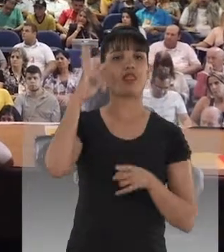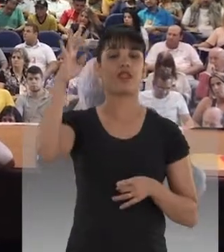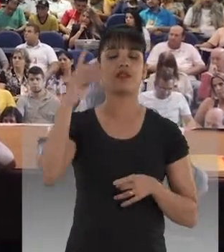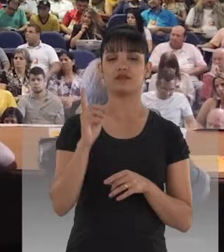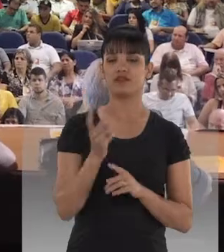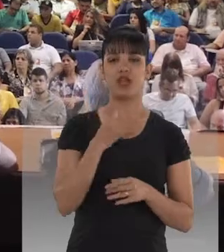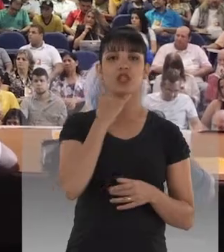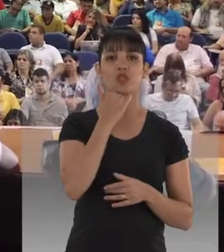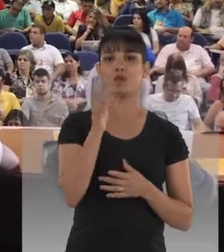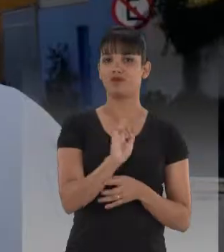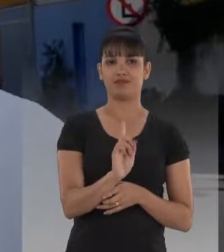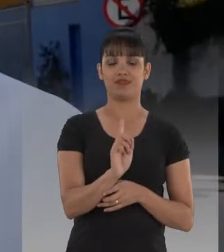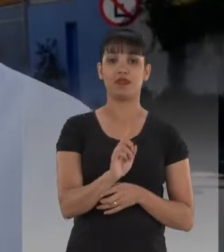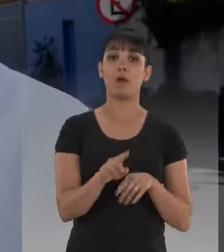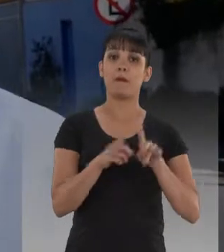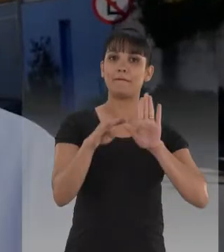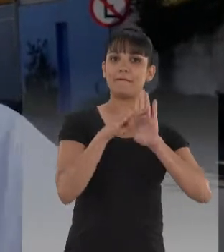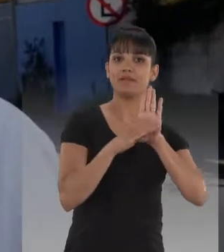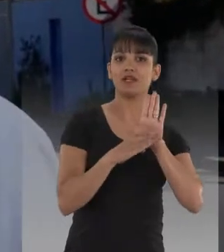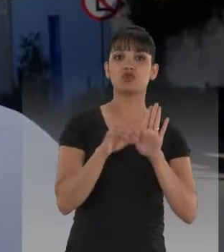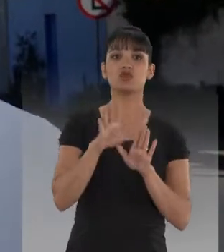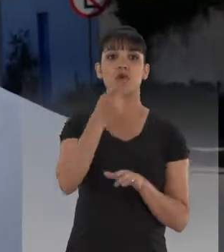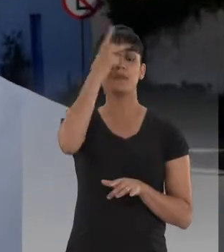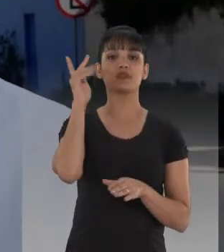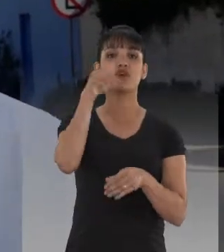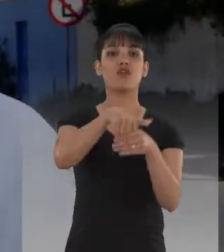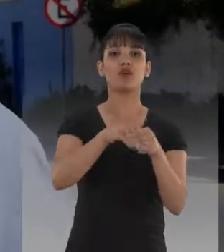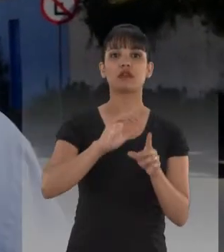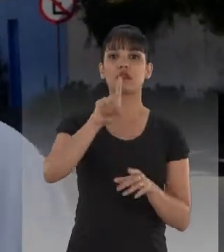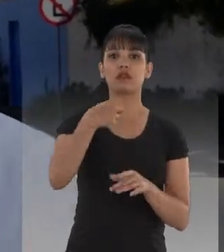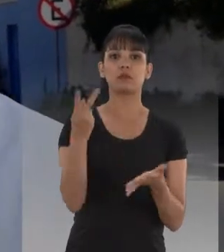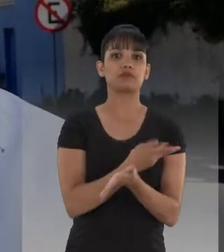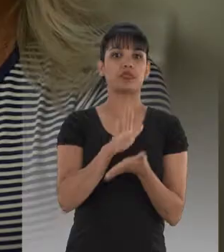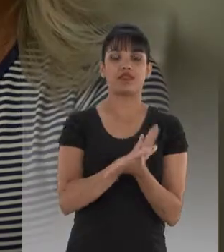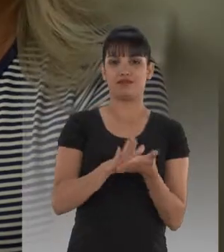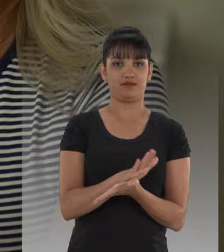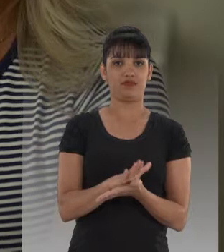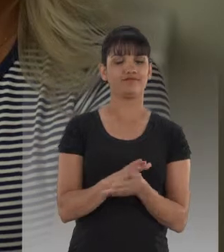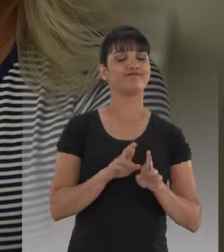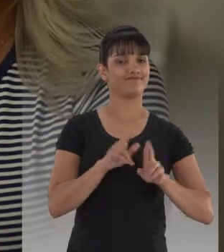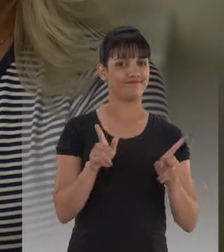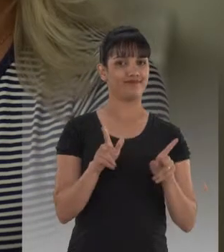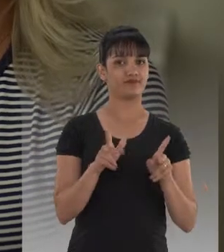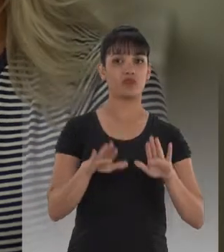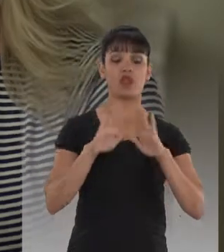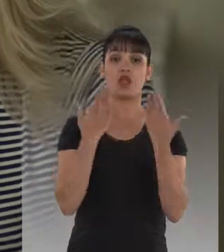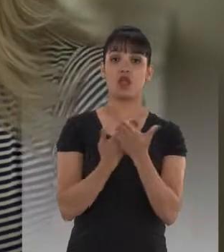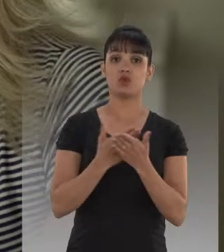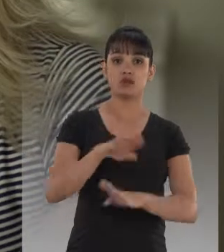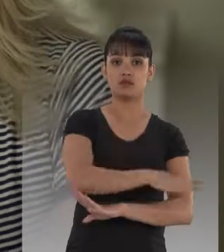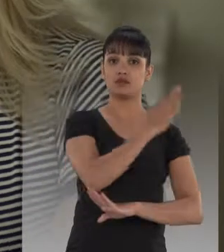vazias. Não é daqueles planos com promessas para agradar o eleitor que depois não são cumpridas. Educação em tempo integral,